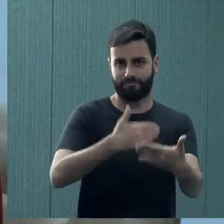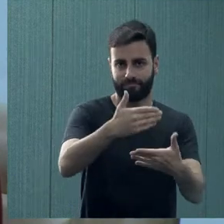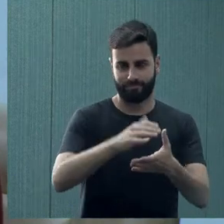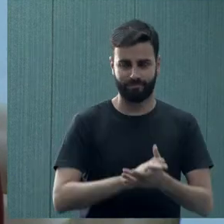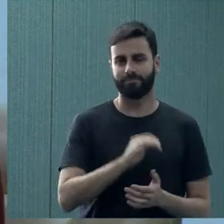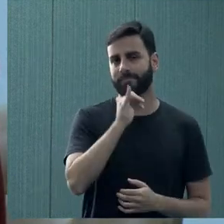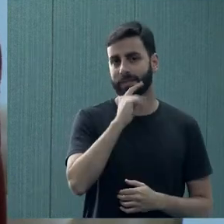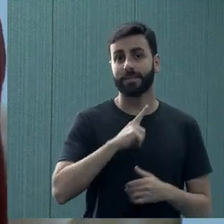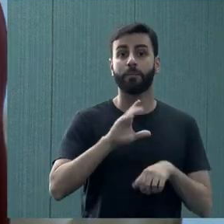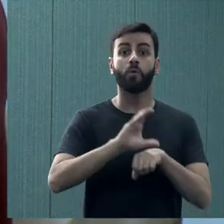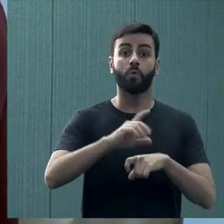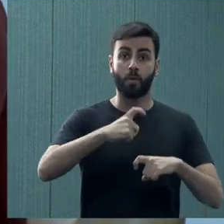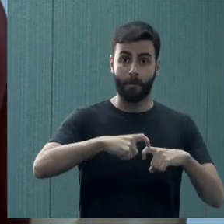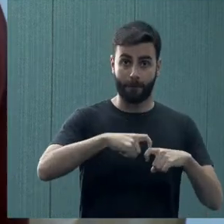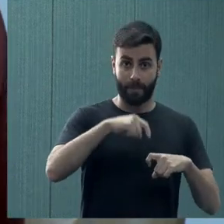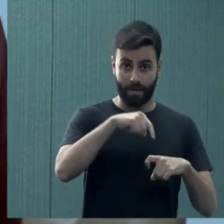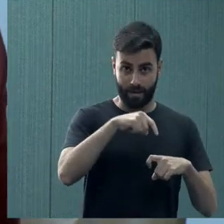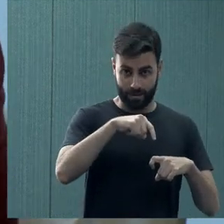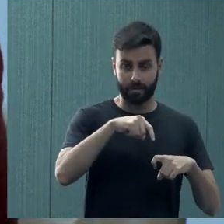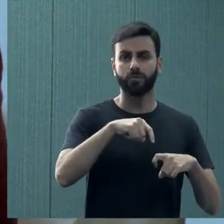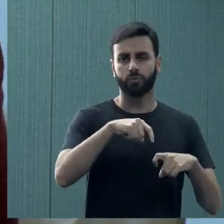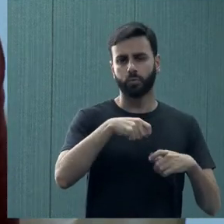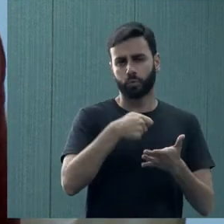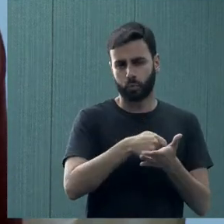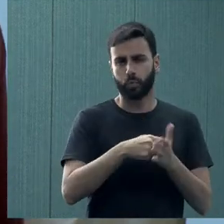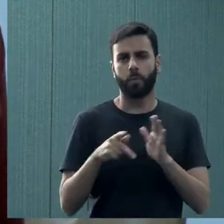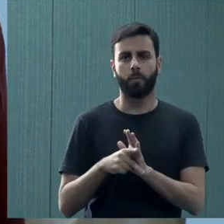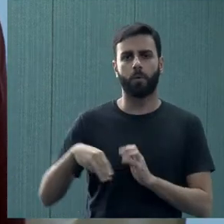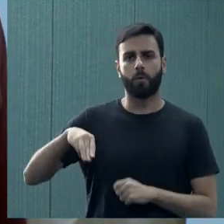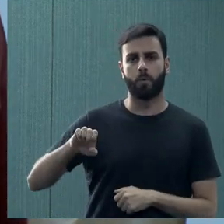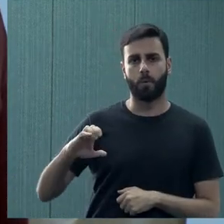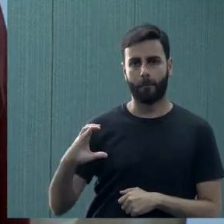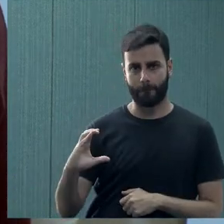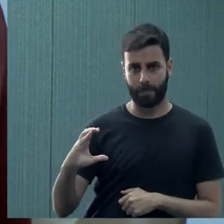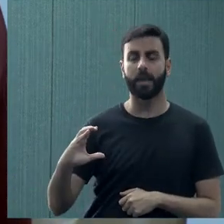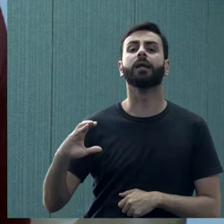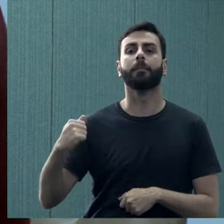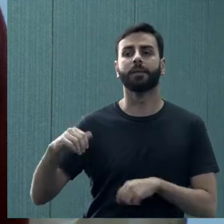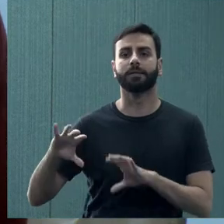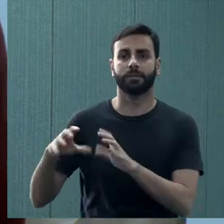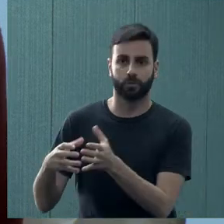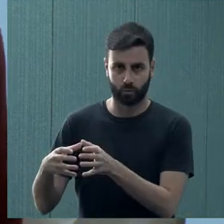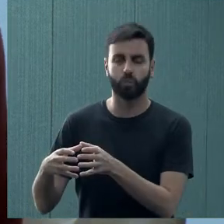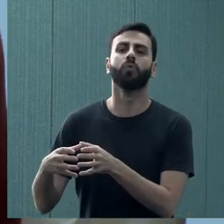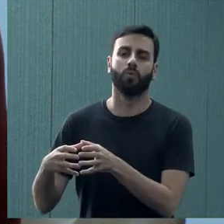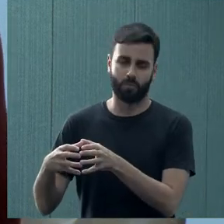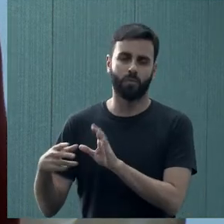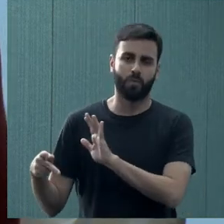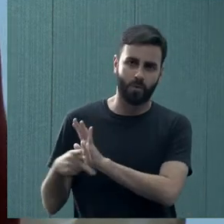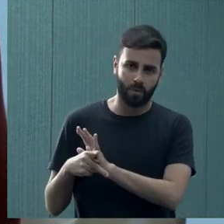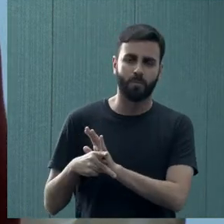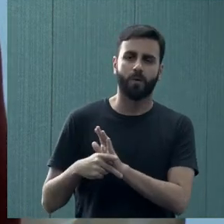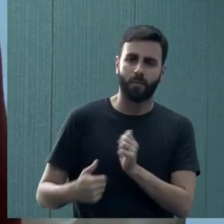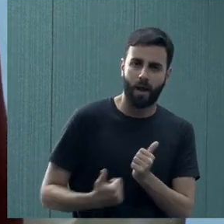colocamos o exemplo do curso de medicina, o curso de medicina, ele tem uma exigência do MEC, que é ter um núcleo de apoio psicopedagógico